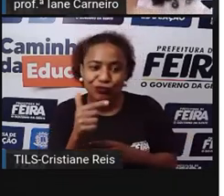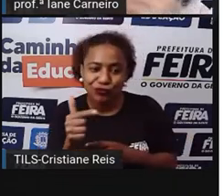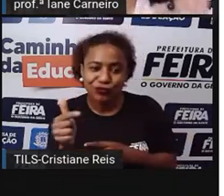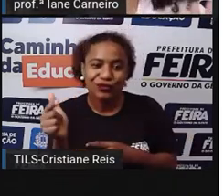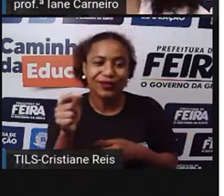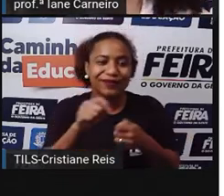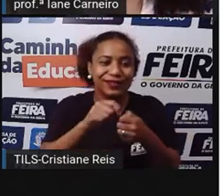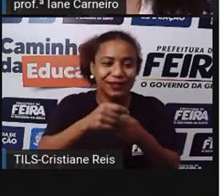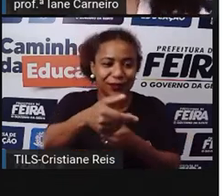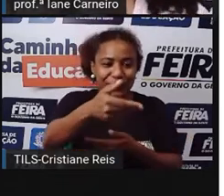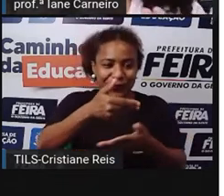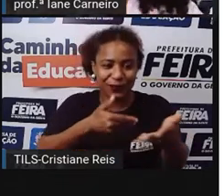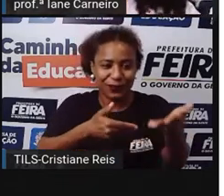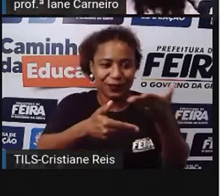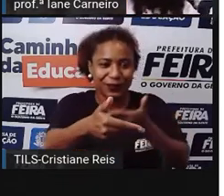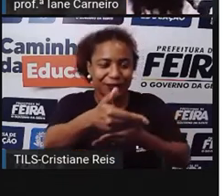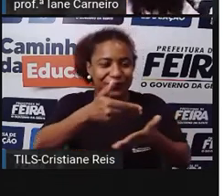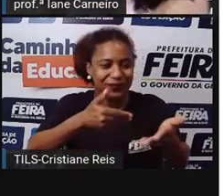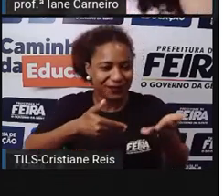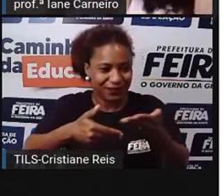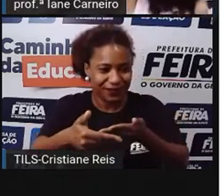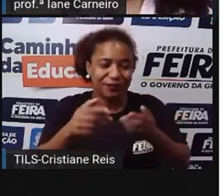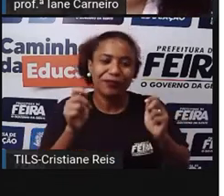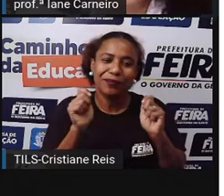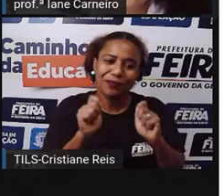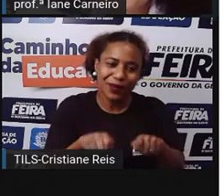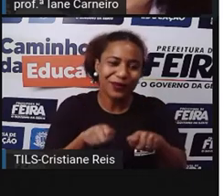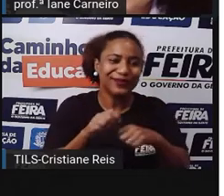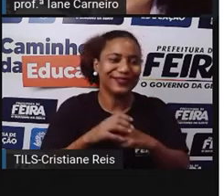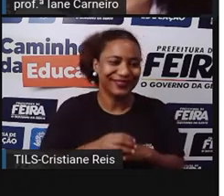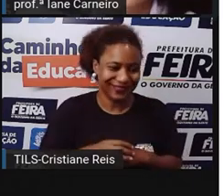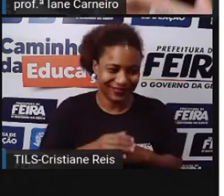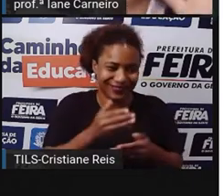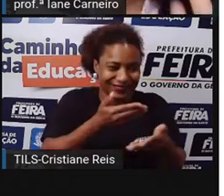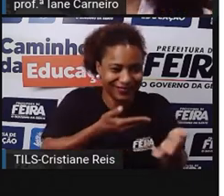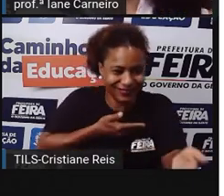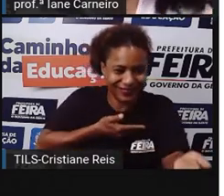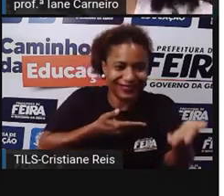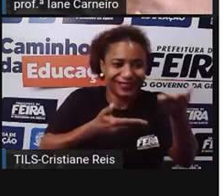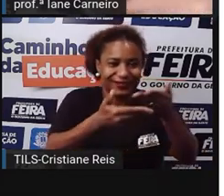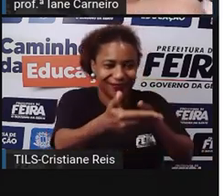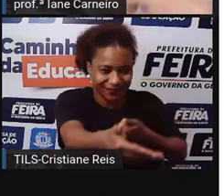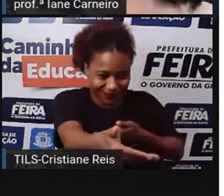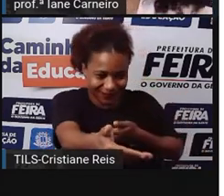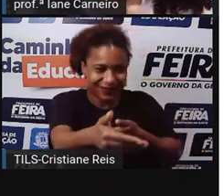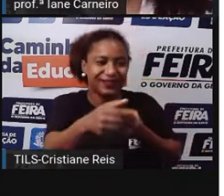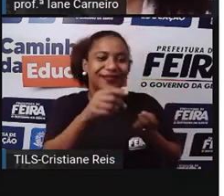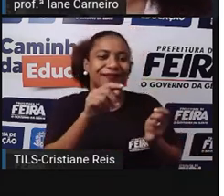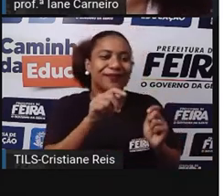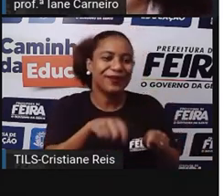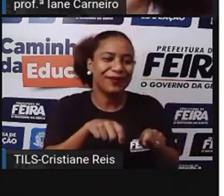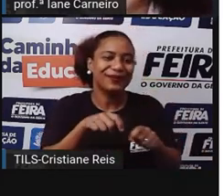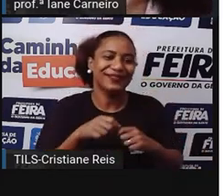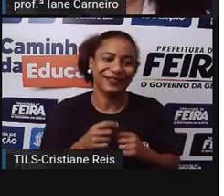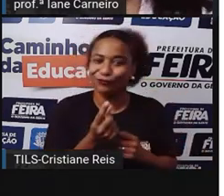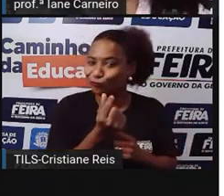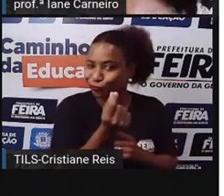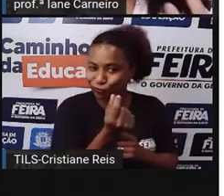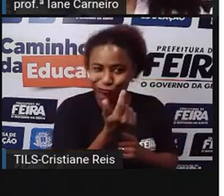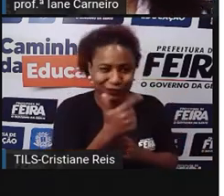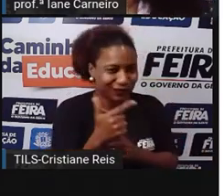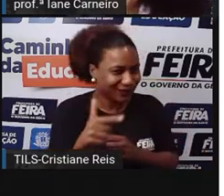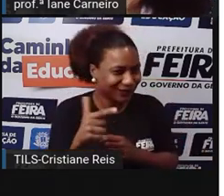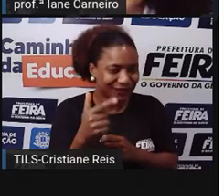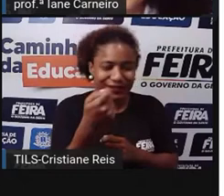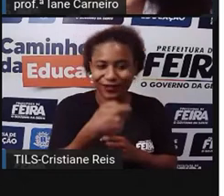os produtos Que elas tinham Então o que eu tinha Eu trocava com você O que você tinha Você trocava comigo E aí a gente E o